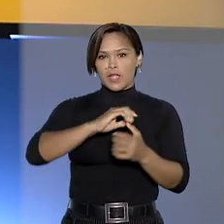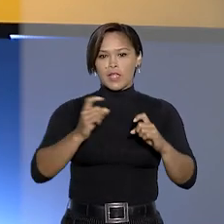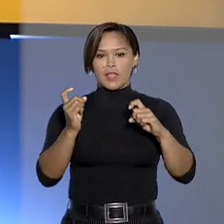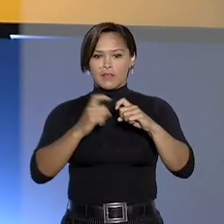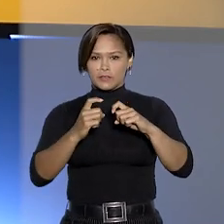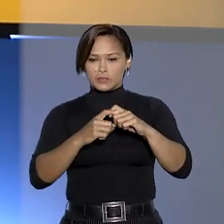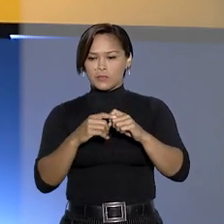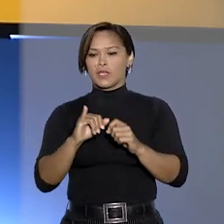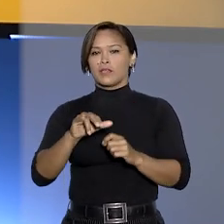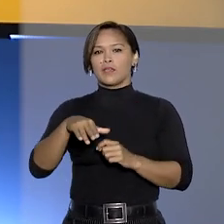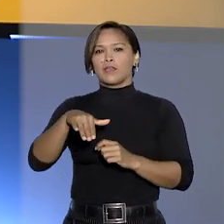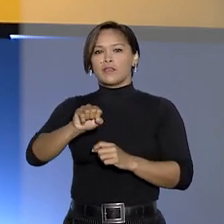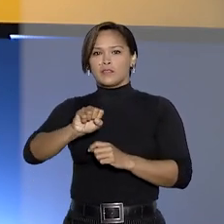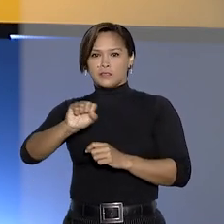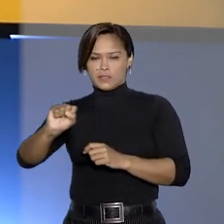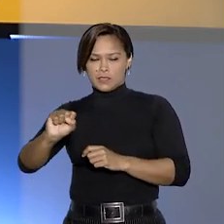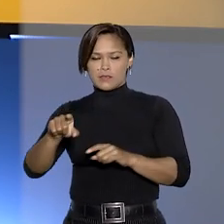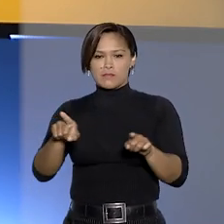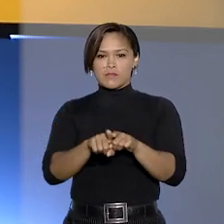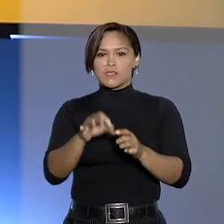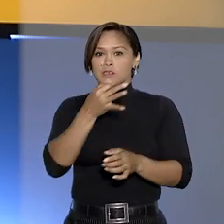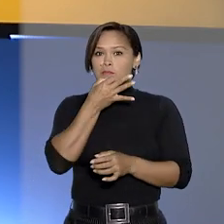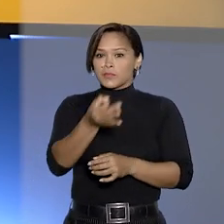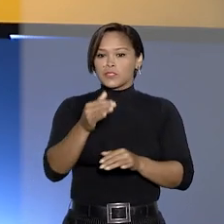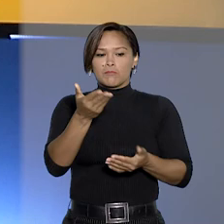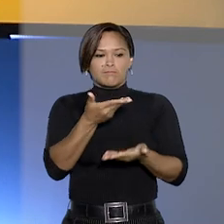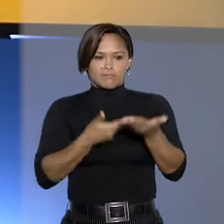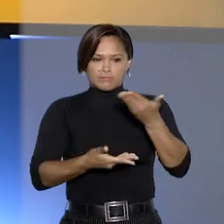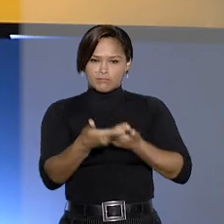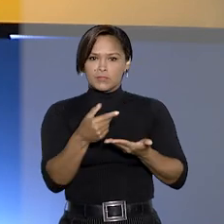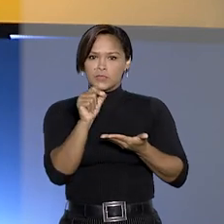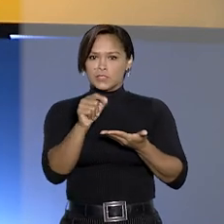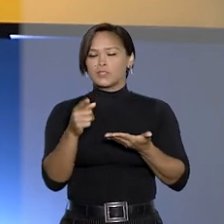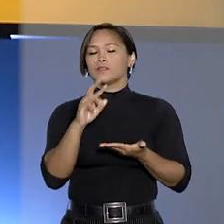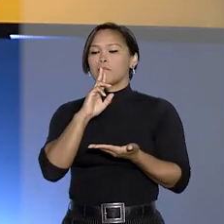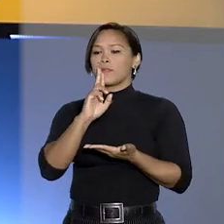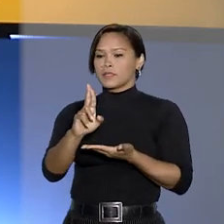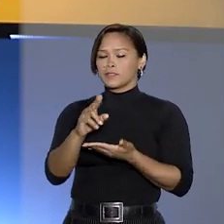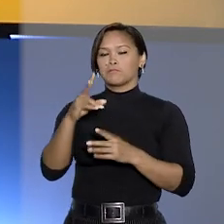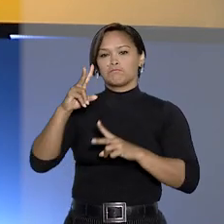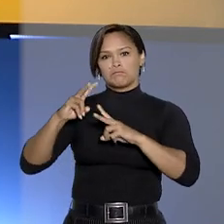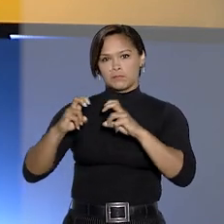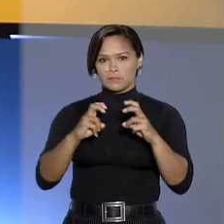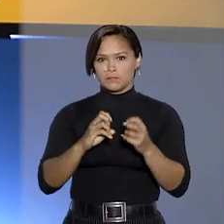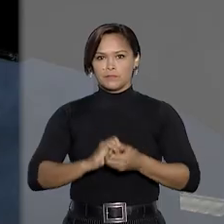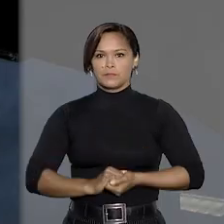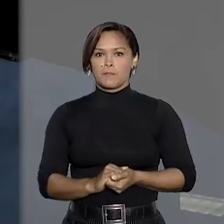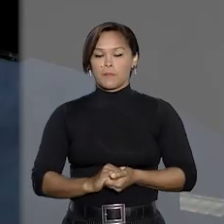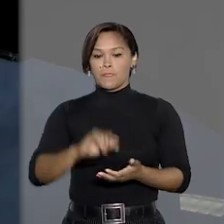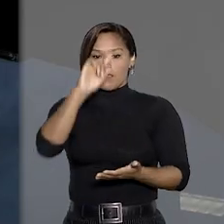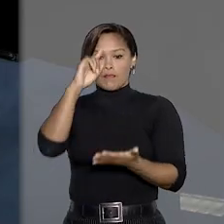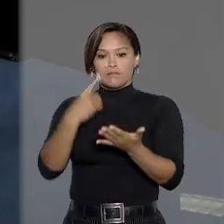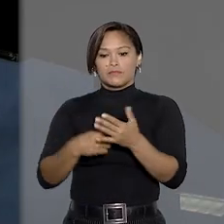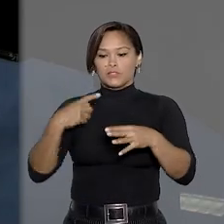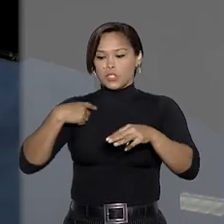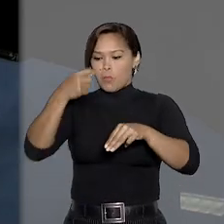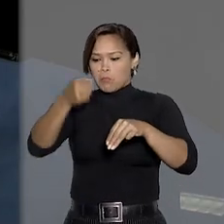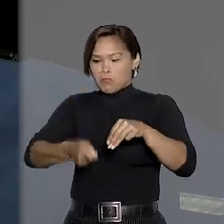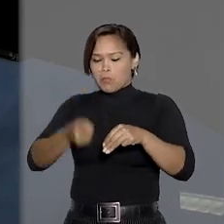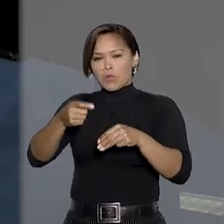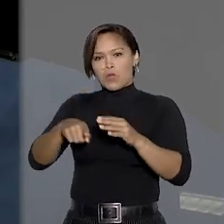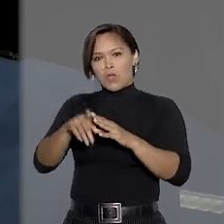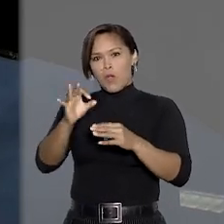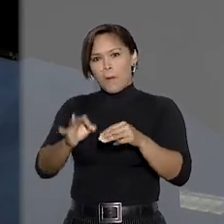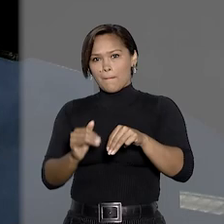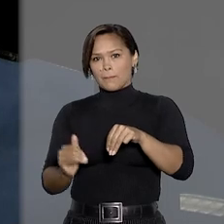dos peritos médicos do INSS e sugeriu mediação para solucionar o conflito. Em decisão monocrática,